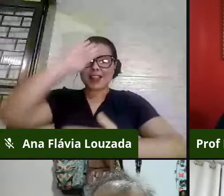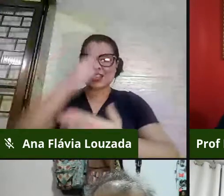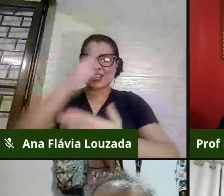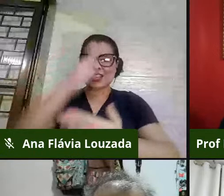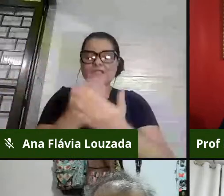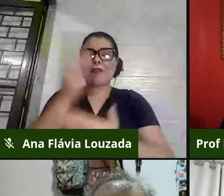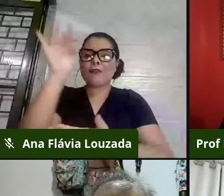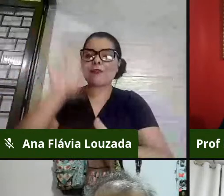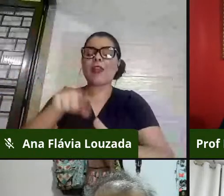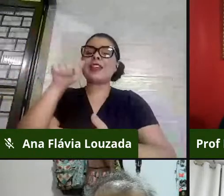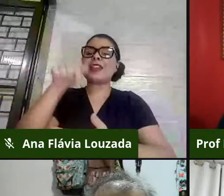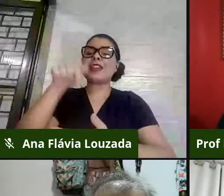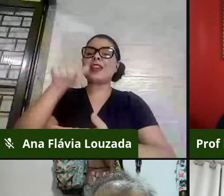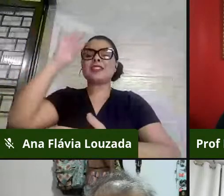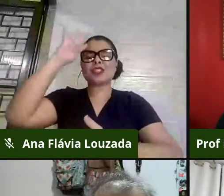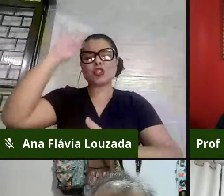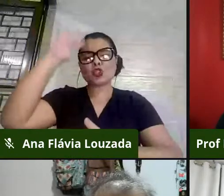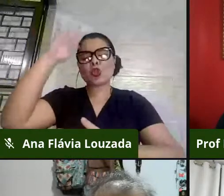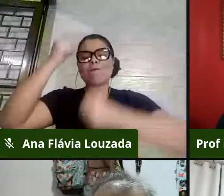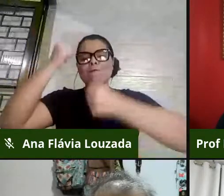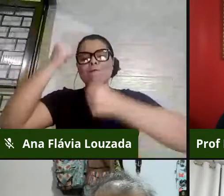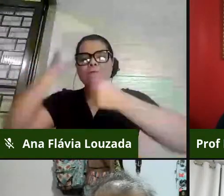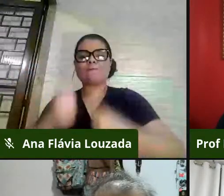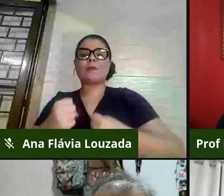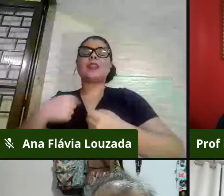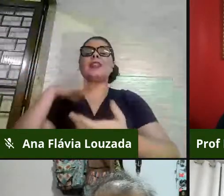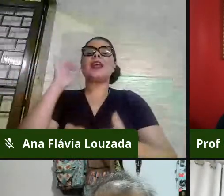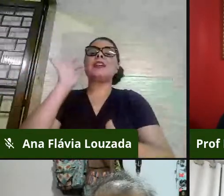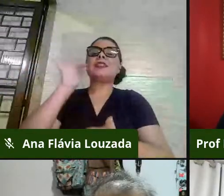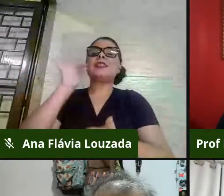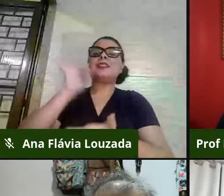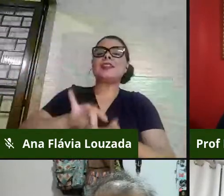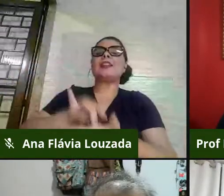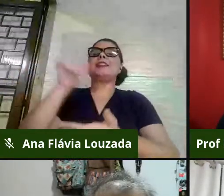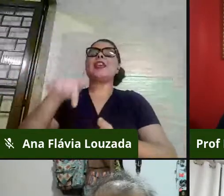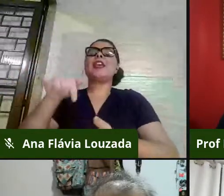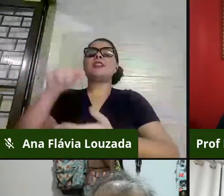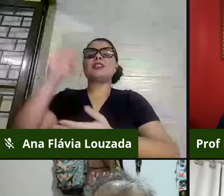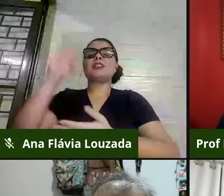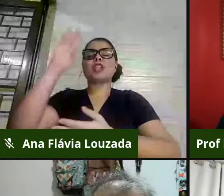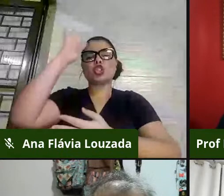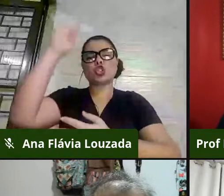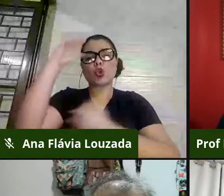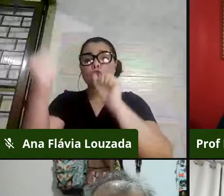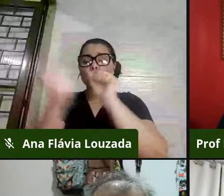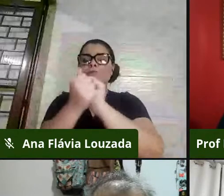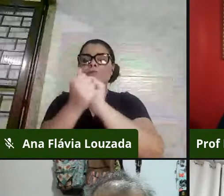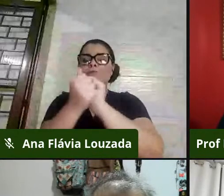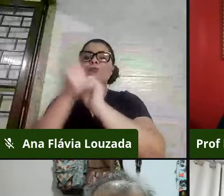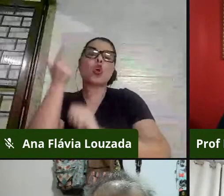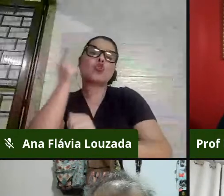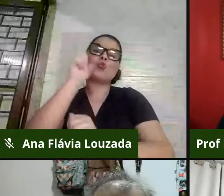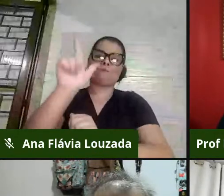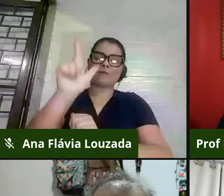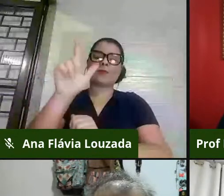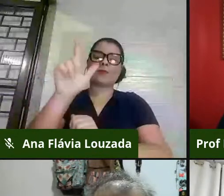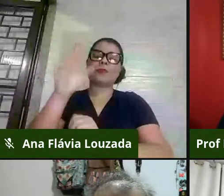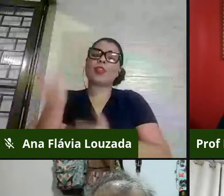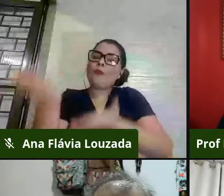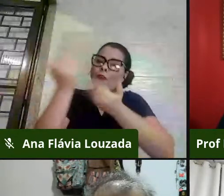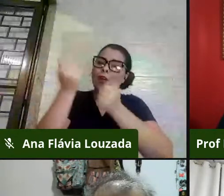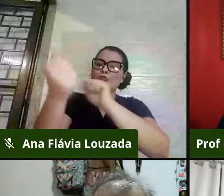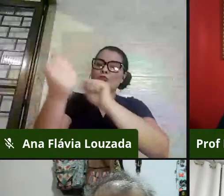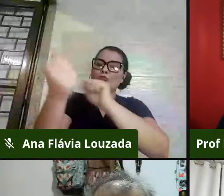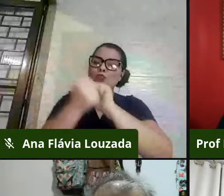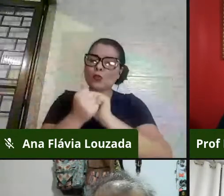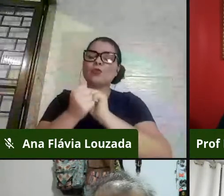possível e ter certeza que o sonho sonhado por todos nós, ele se torna imbatível. Então, vamos juntos nessa jornada. Muita